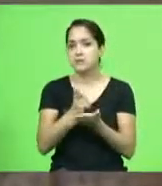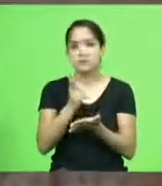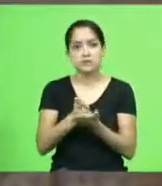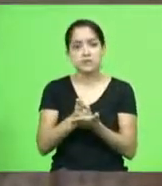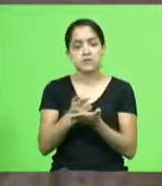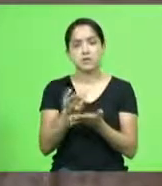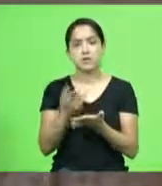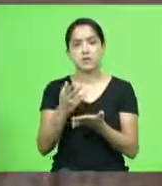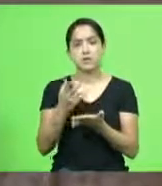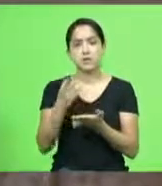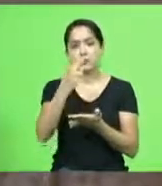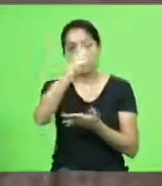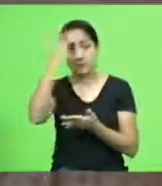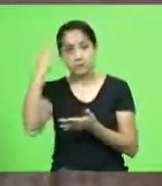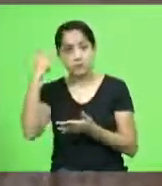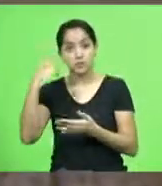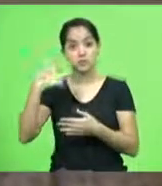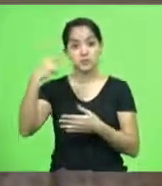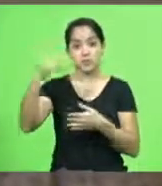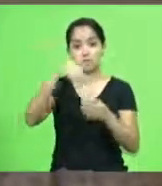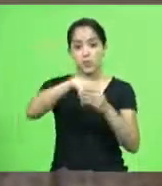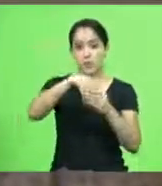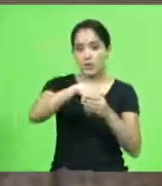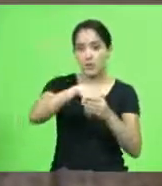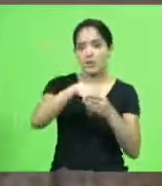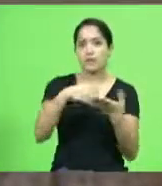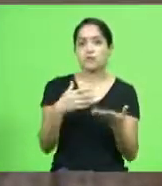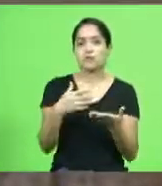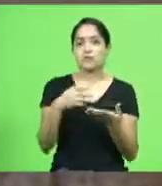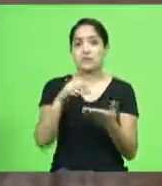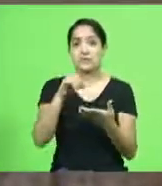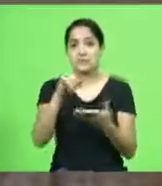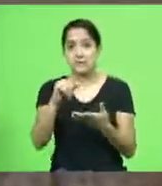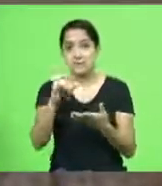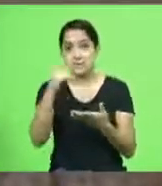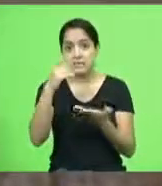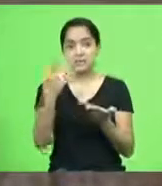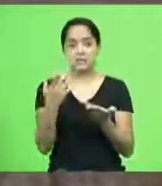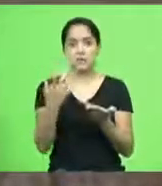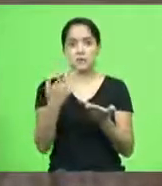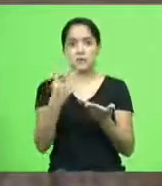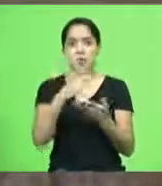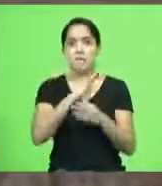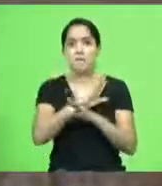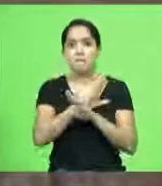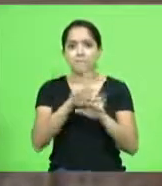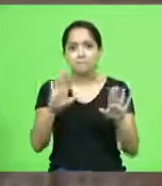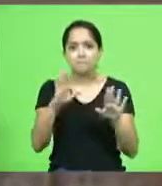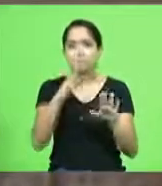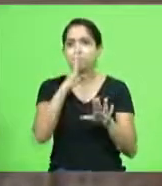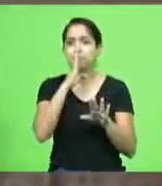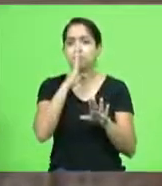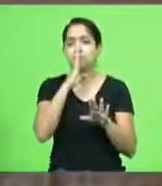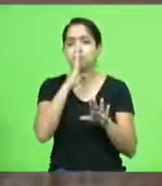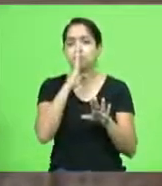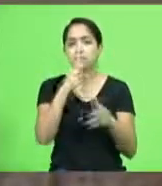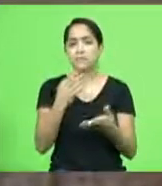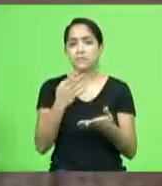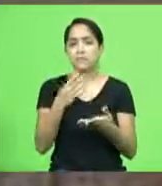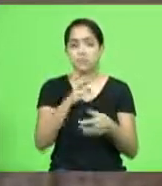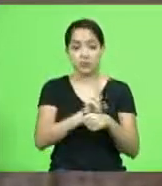e se o dia que eu tiver que parar de falar e representar aquelas pessoas que me elegeram